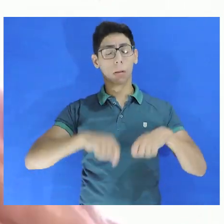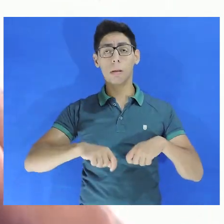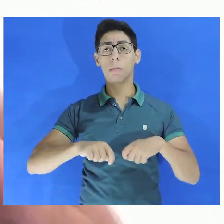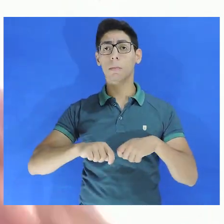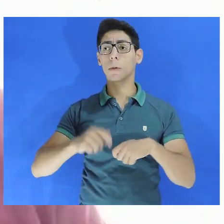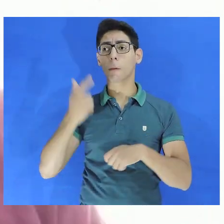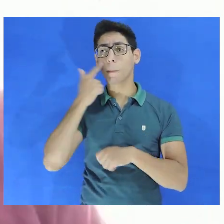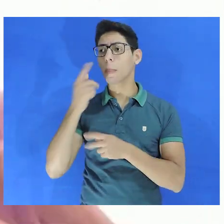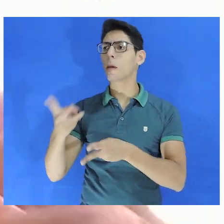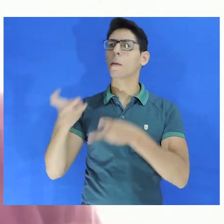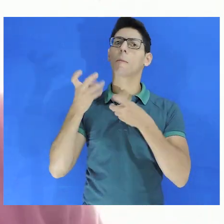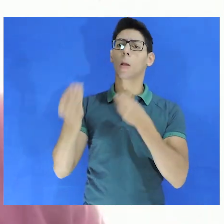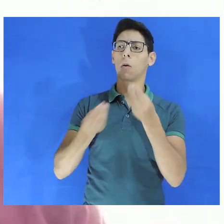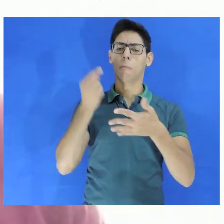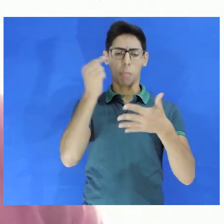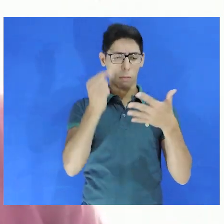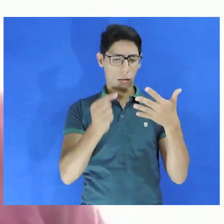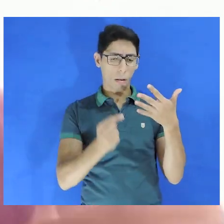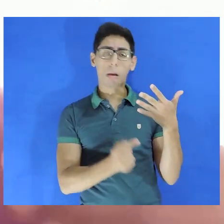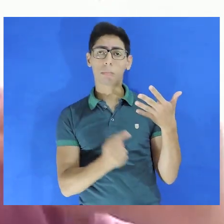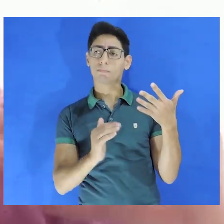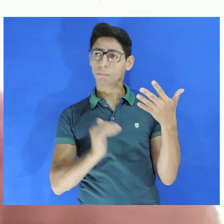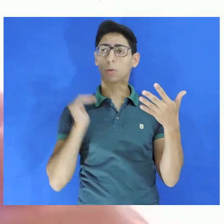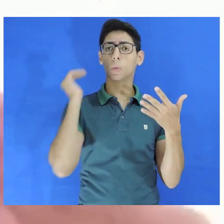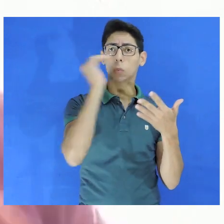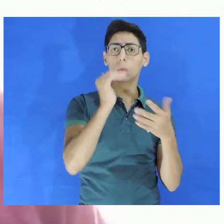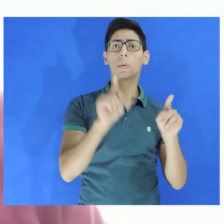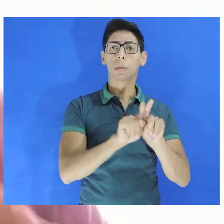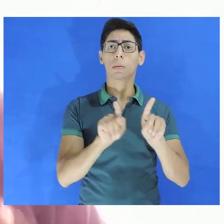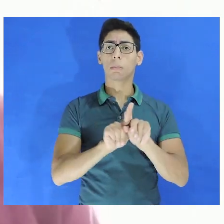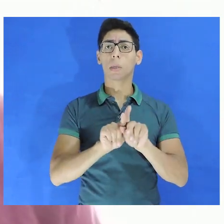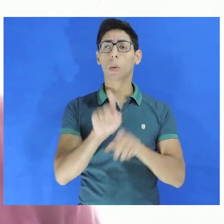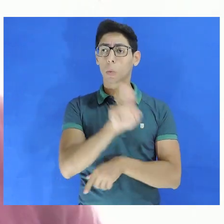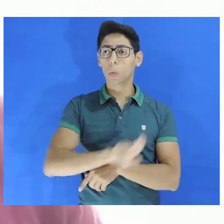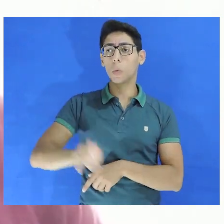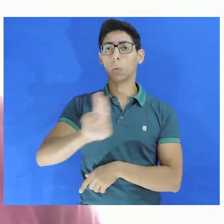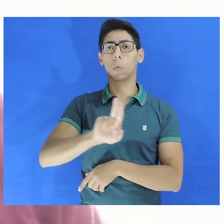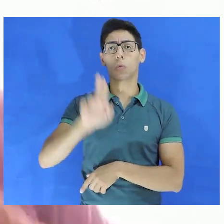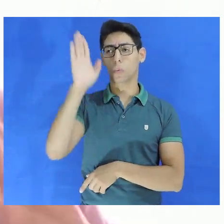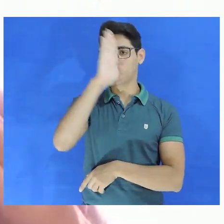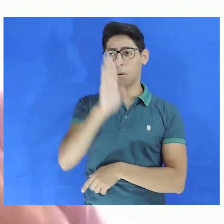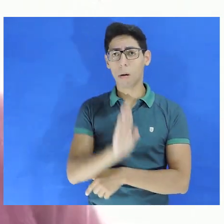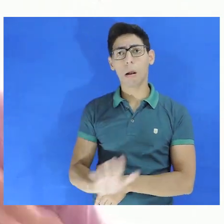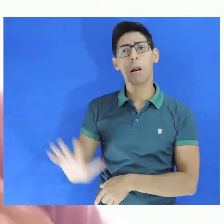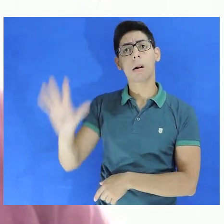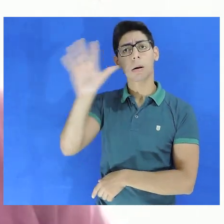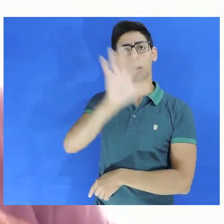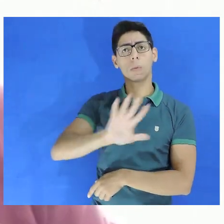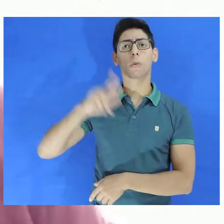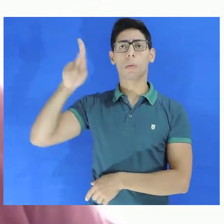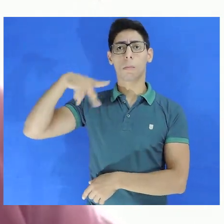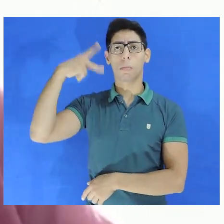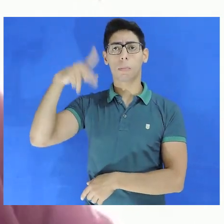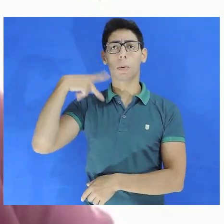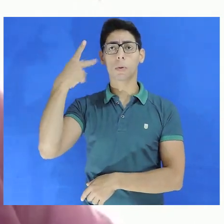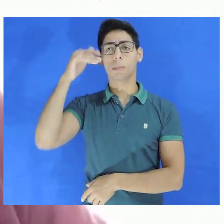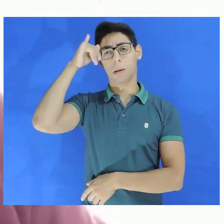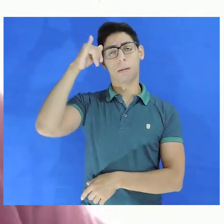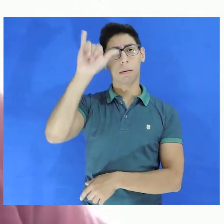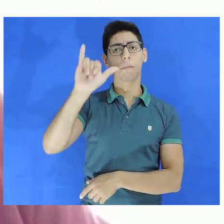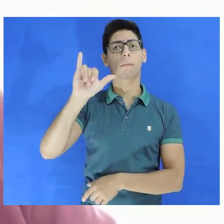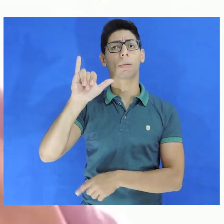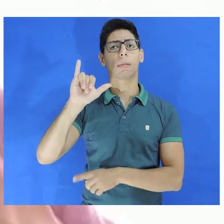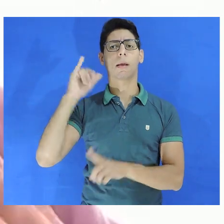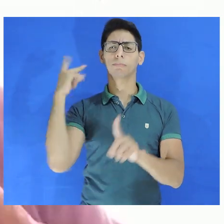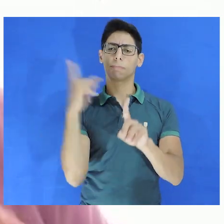mecanismos de superação e a implantação, em nível nacional, de uma política nacional de prevenção e combate à